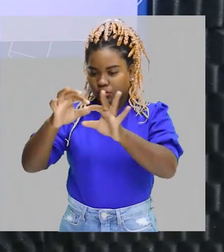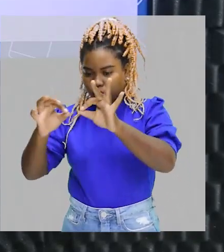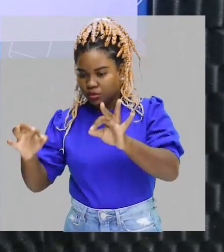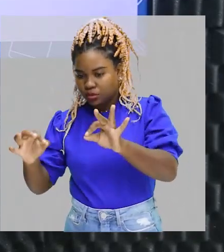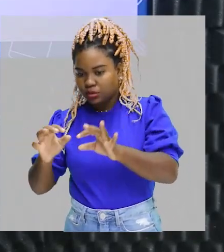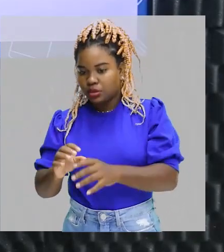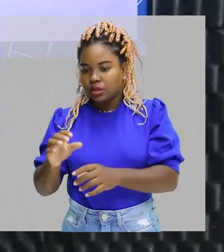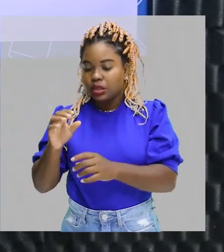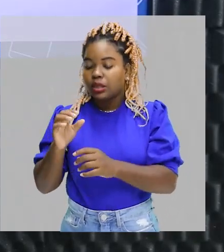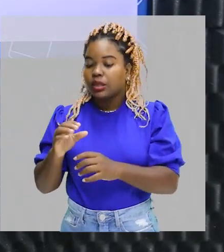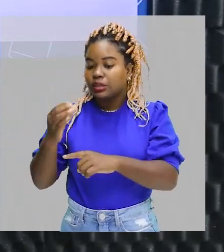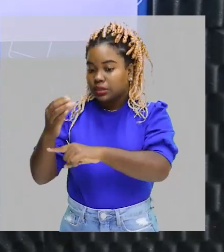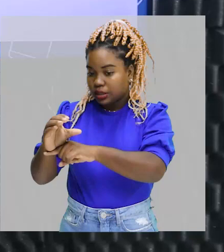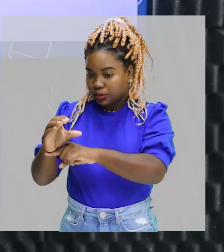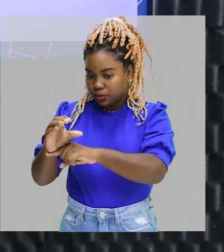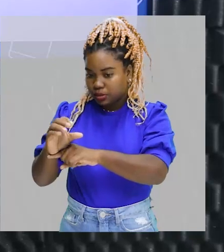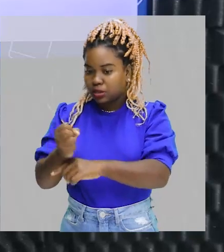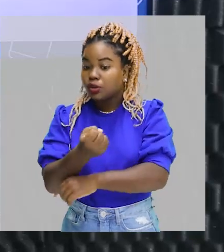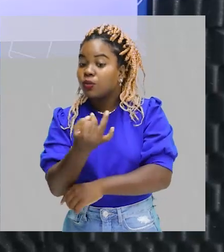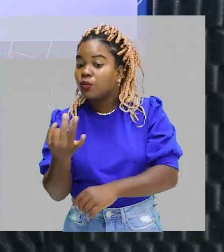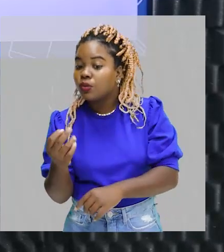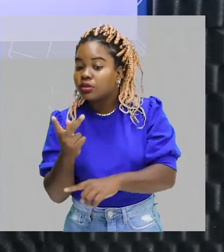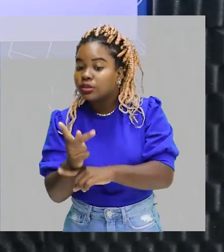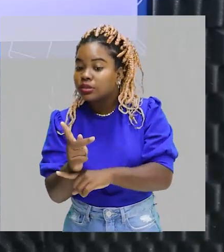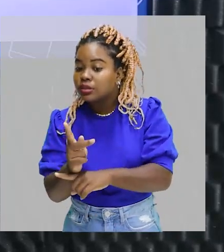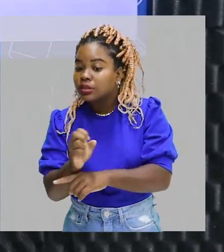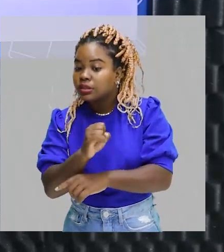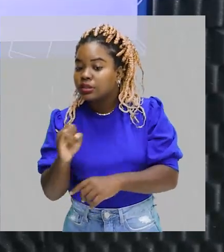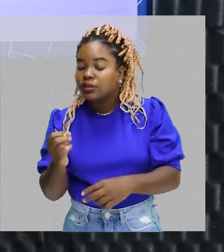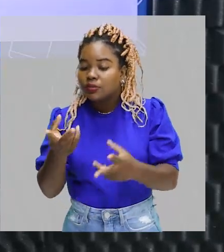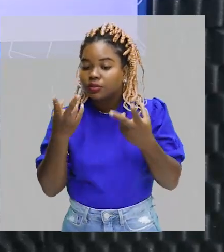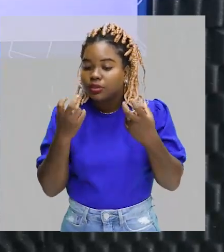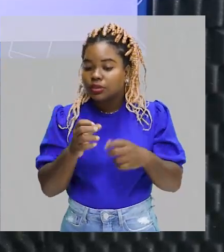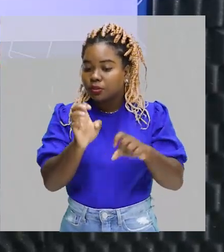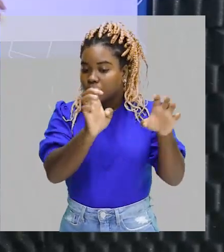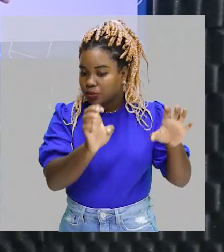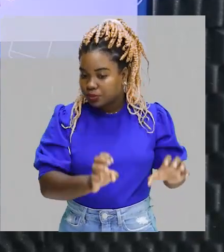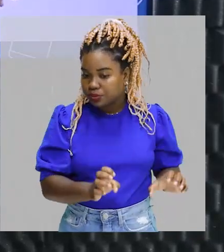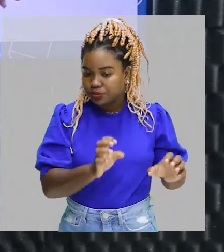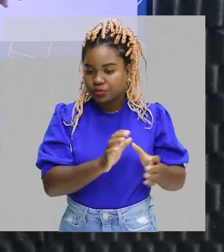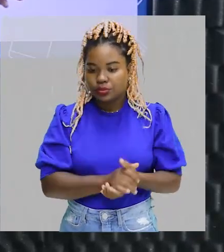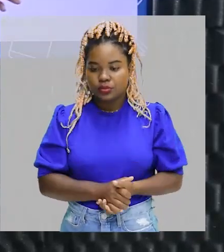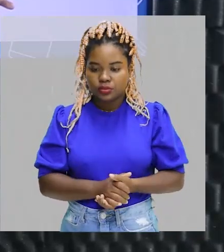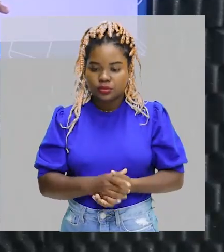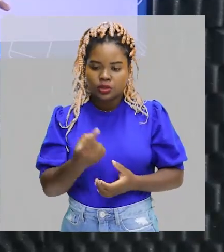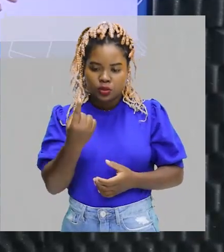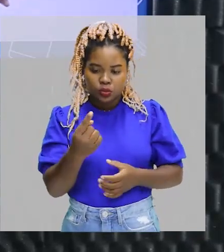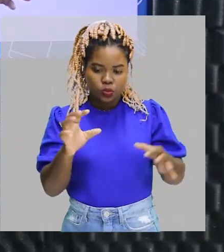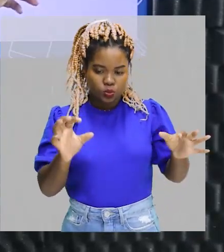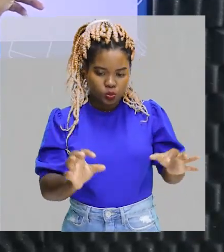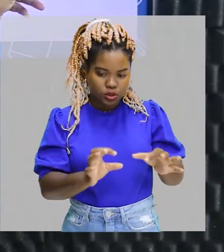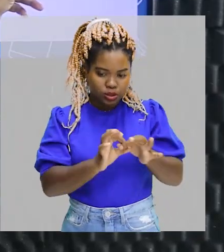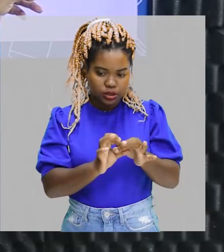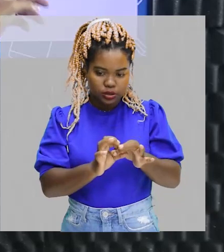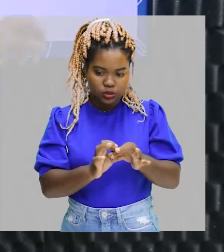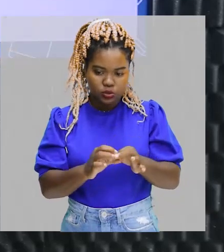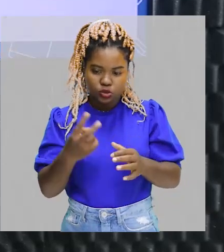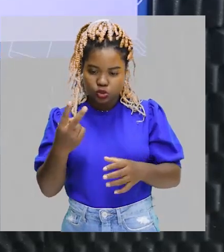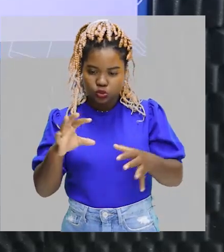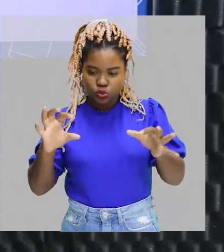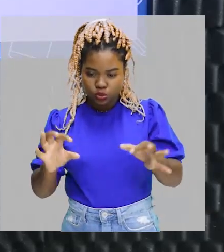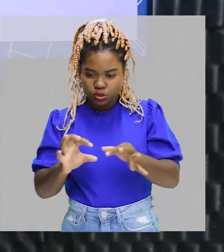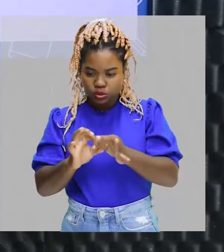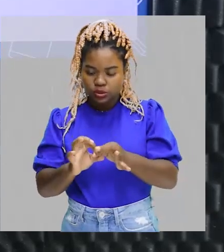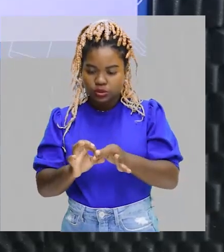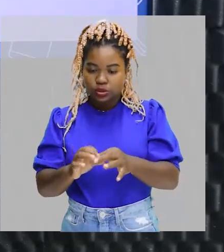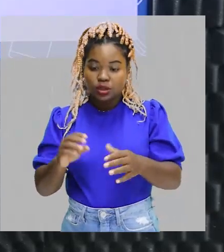ele tem quantos hidrogênios? Se você olhar a estrutura, então, eu já tenho uma ligação, duas ligações.